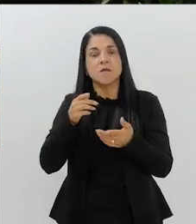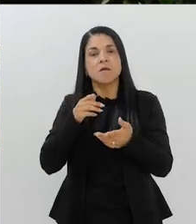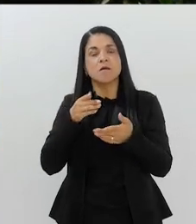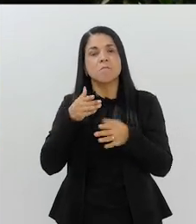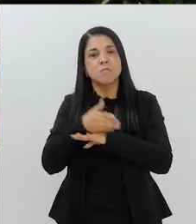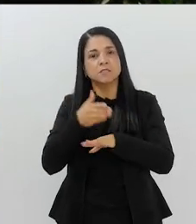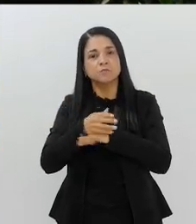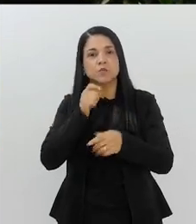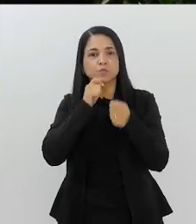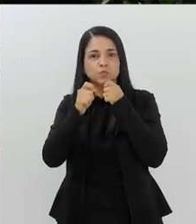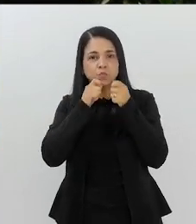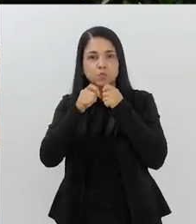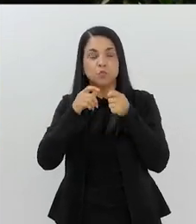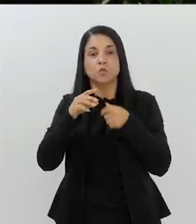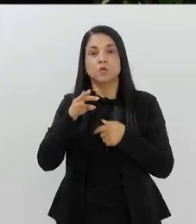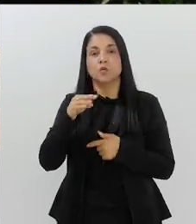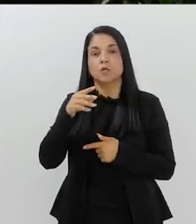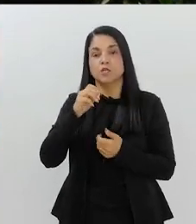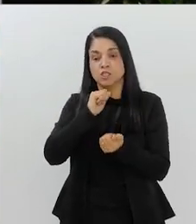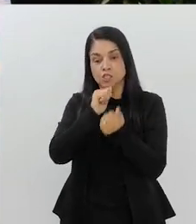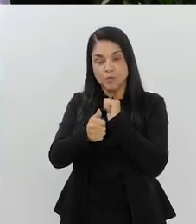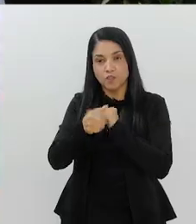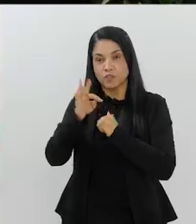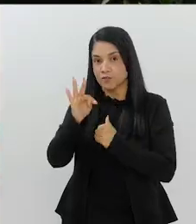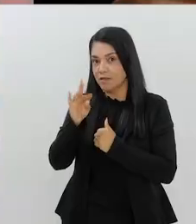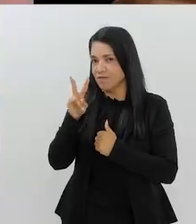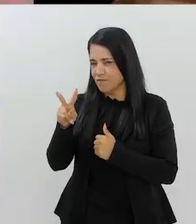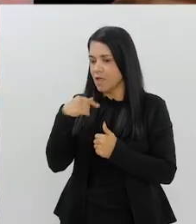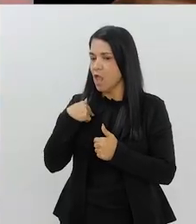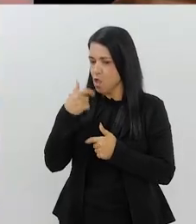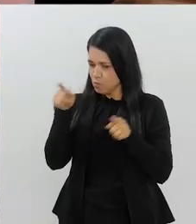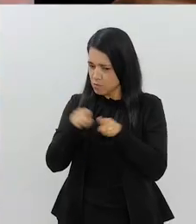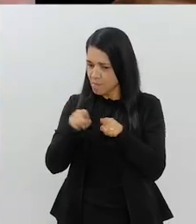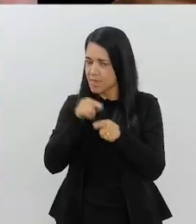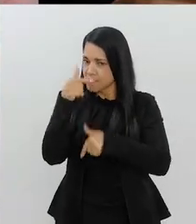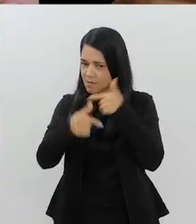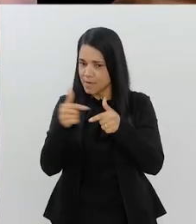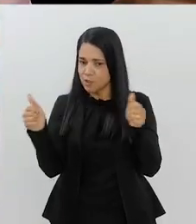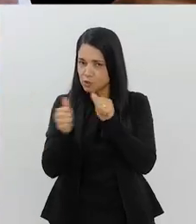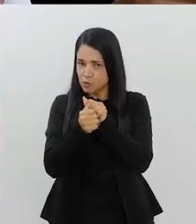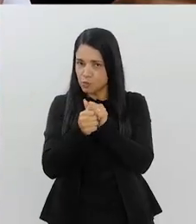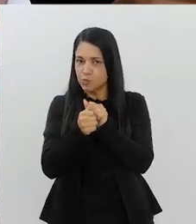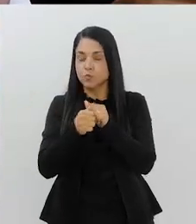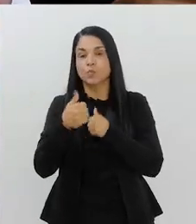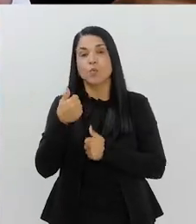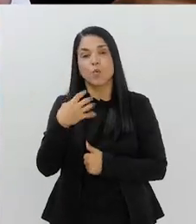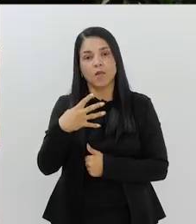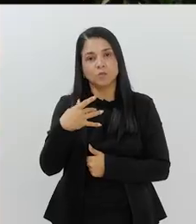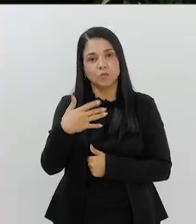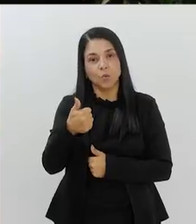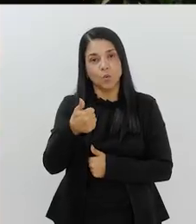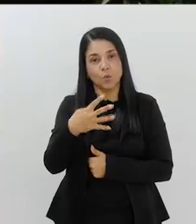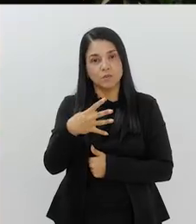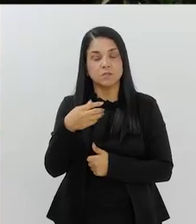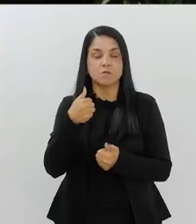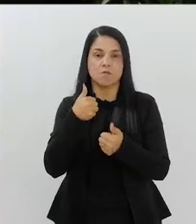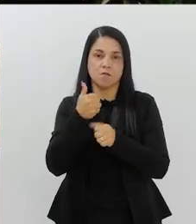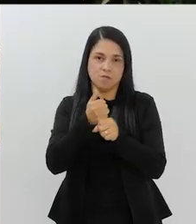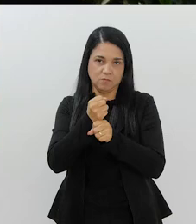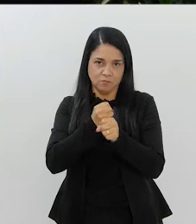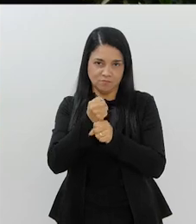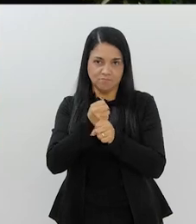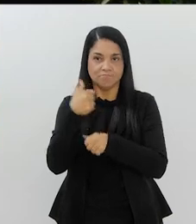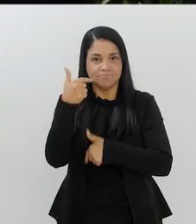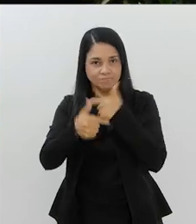participou dos comentários no Esporte TV, onde eu trabalhei. com isso, para que eu mais comentei. Eu tive o prazer de trabalhar por 14 anos lá no Esporte TV.